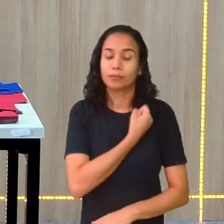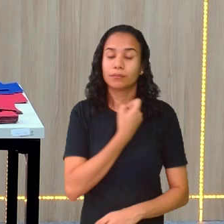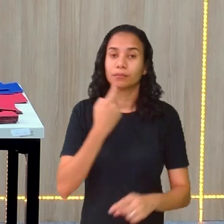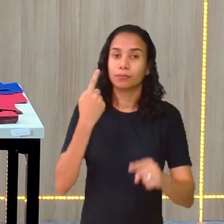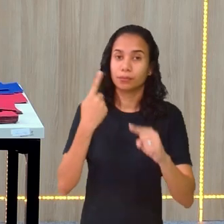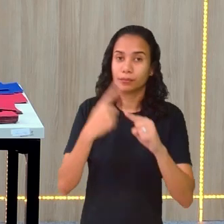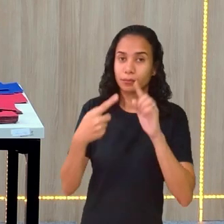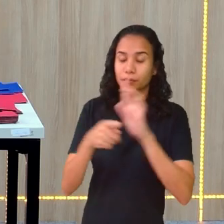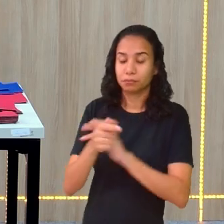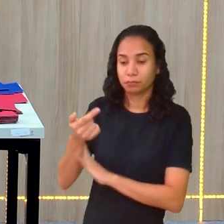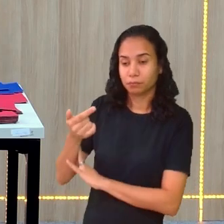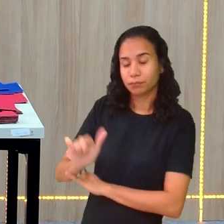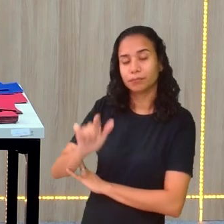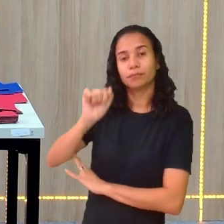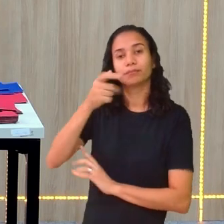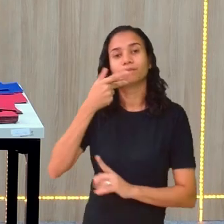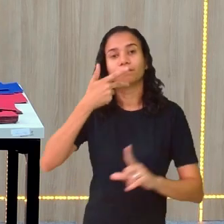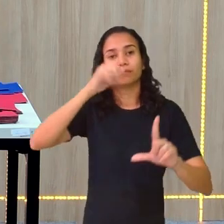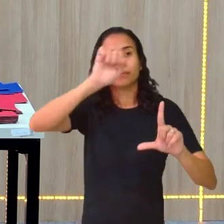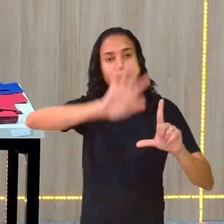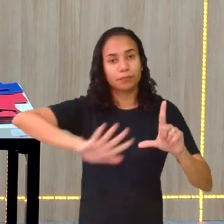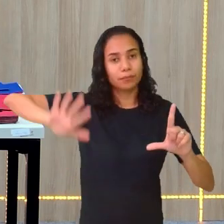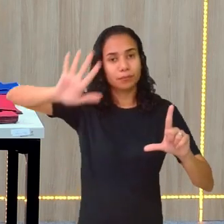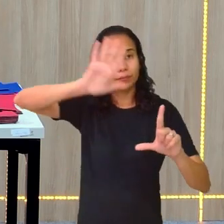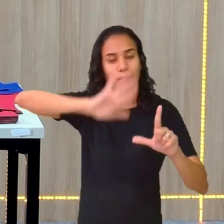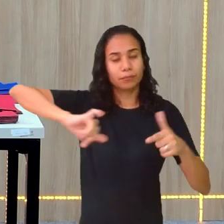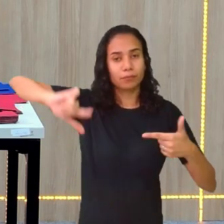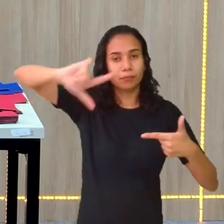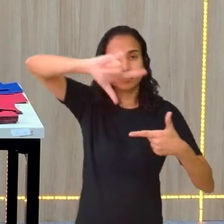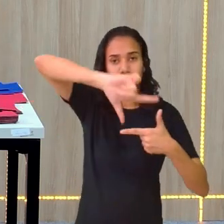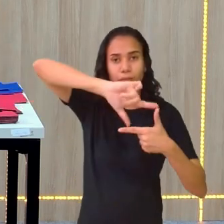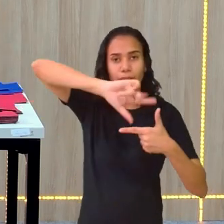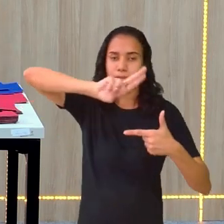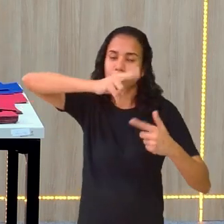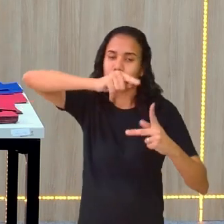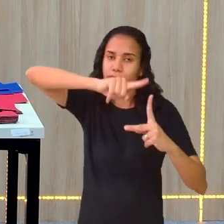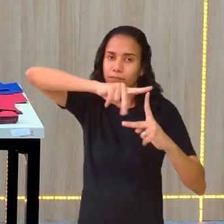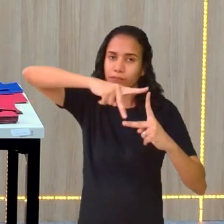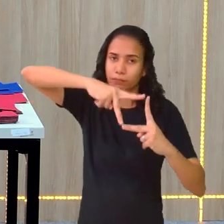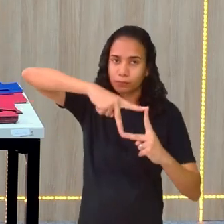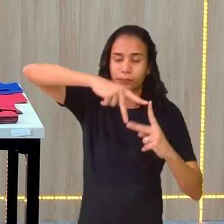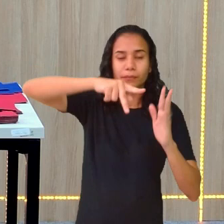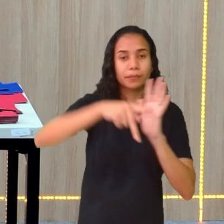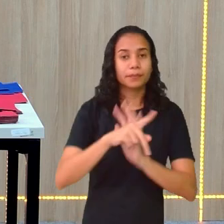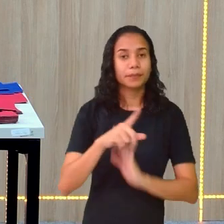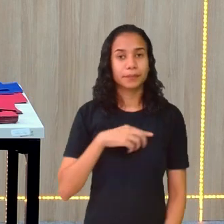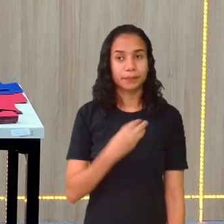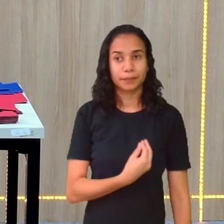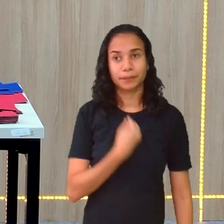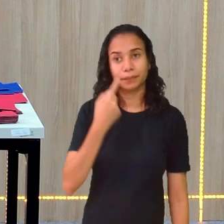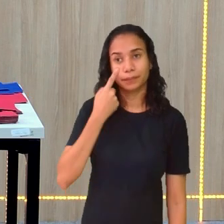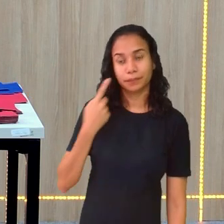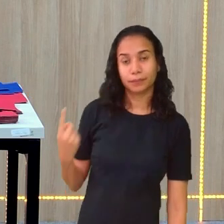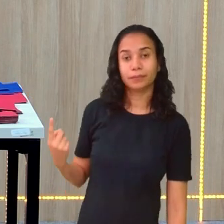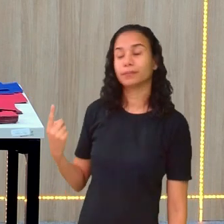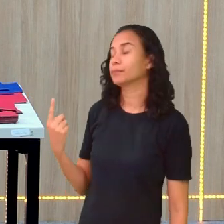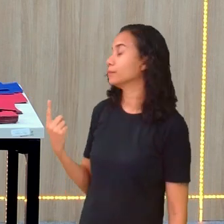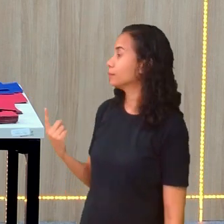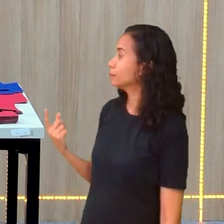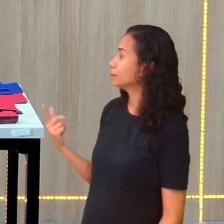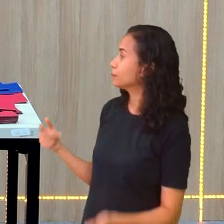outro. Estou falando de área e um retângulo. Retângulo ao quadrado. No caso aqui, veja que o tamanho,